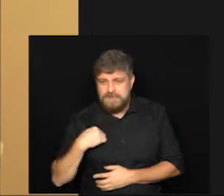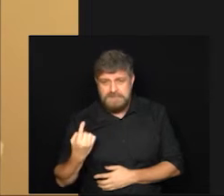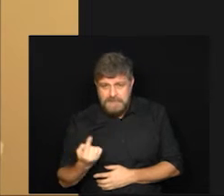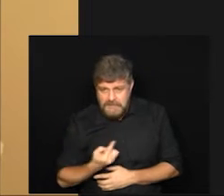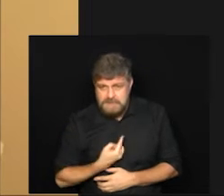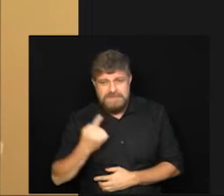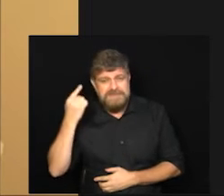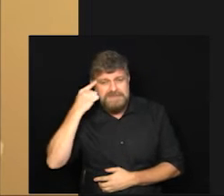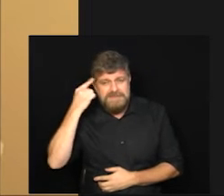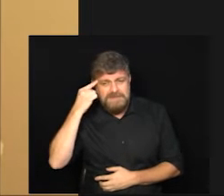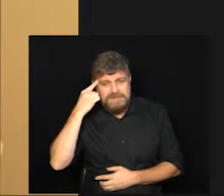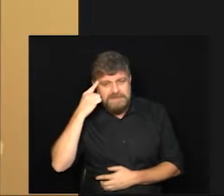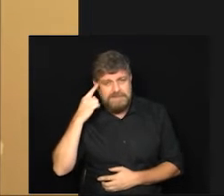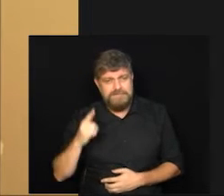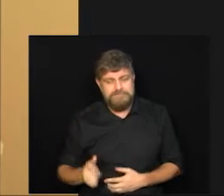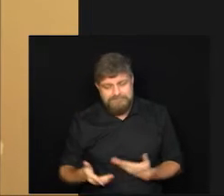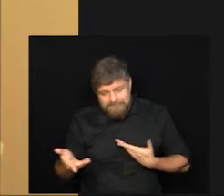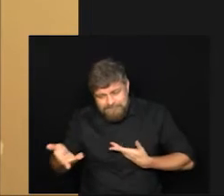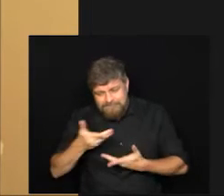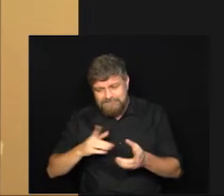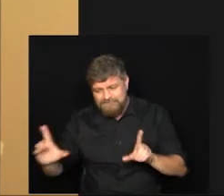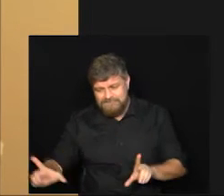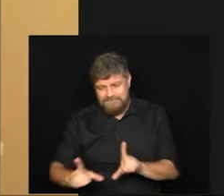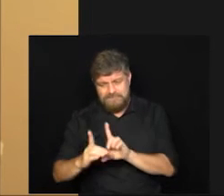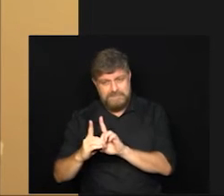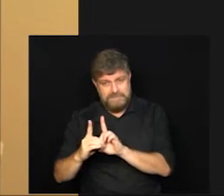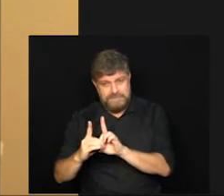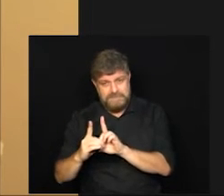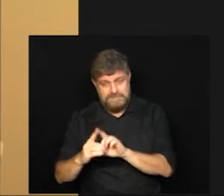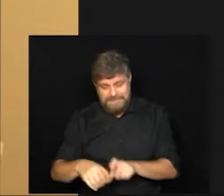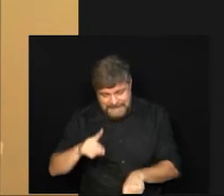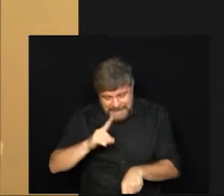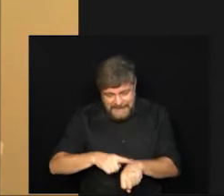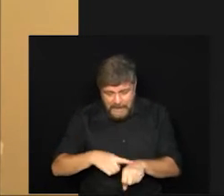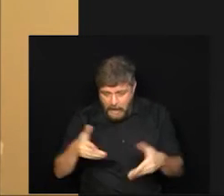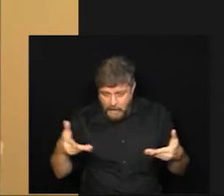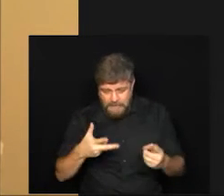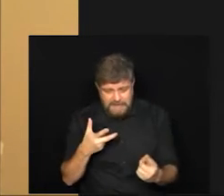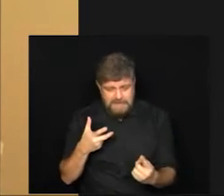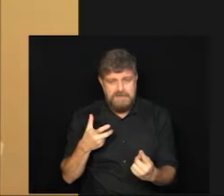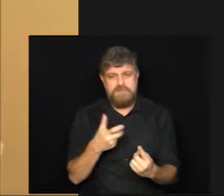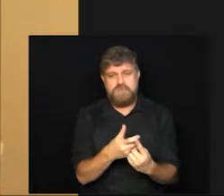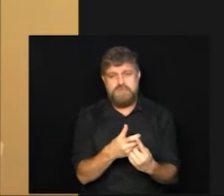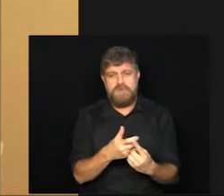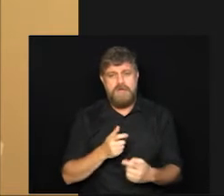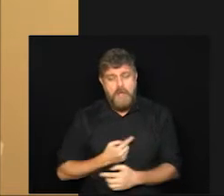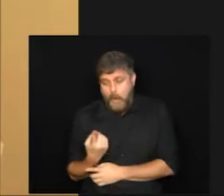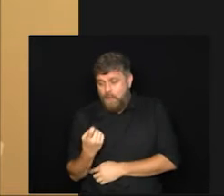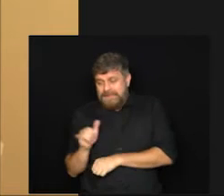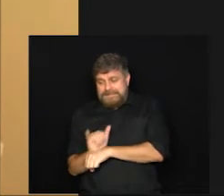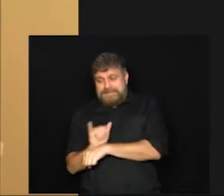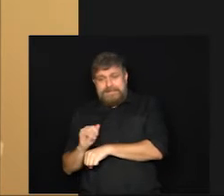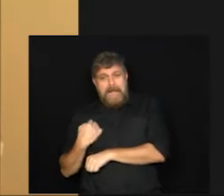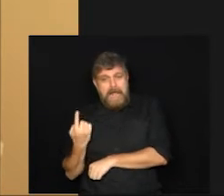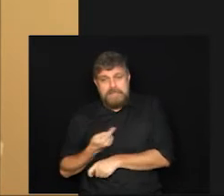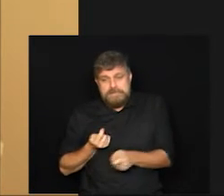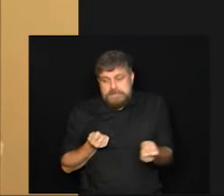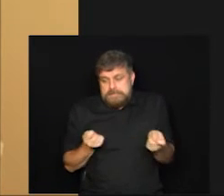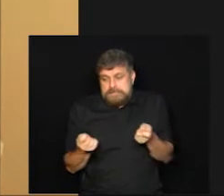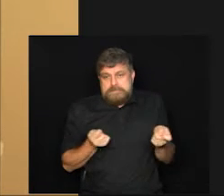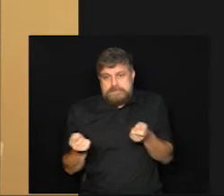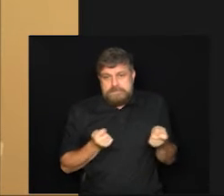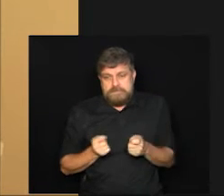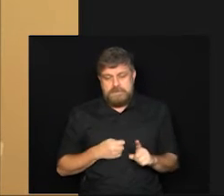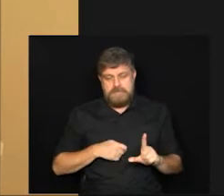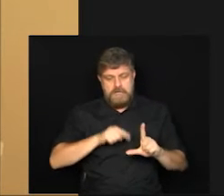pensar nisso a gente tem que e a vacinação neste momento vai ser a única forma da gente controlar essa